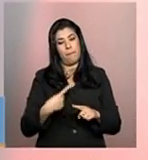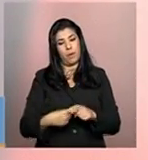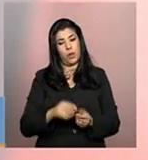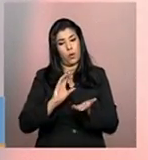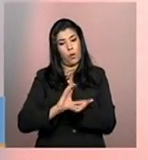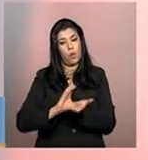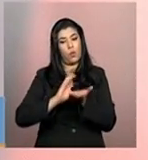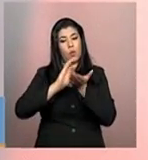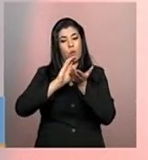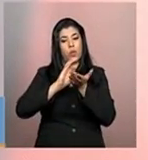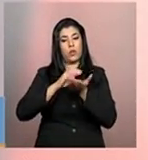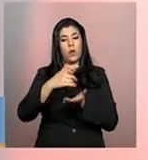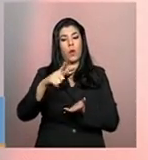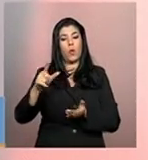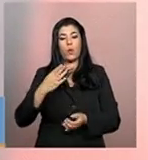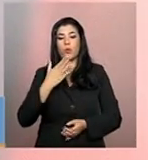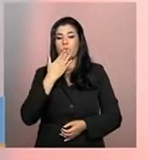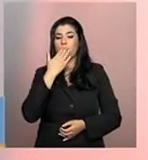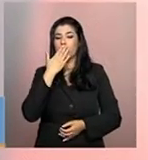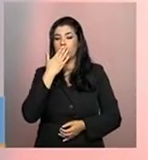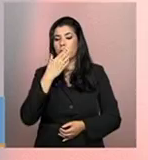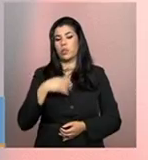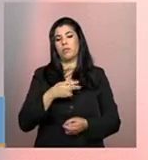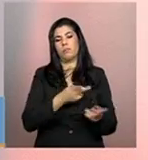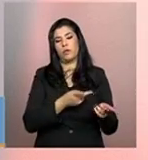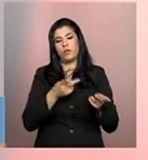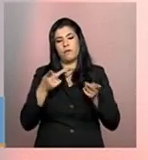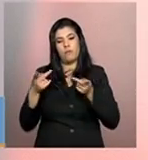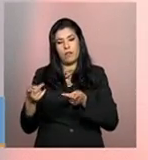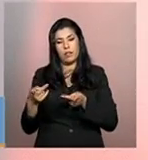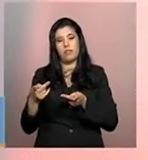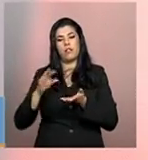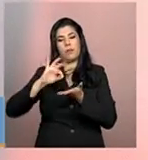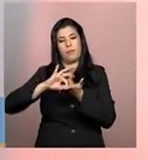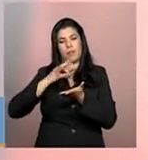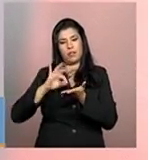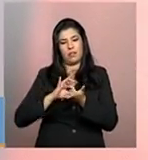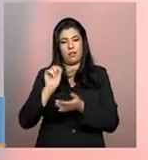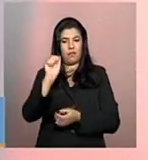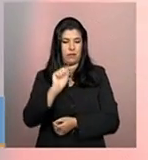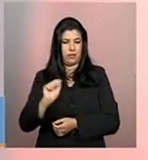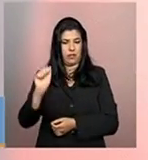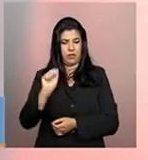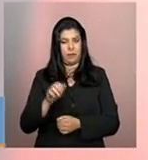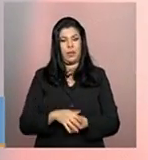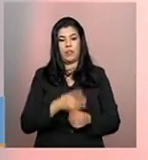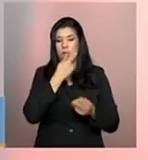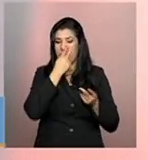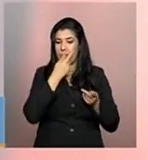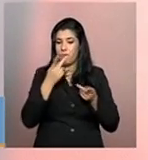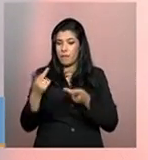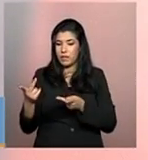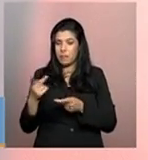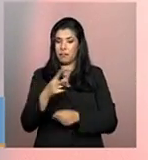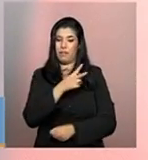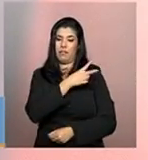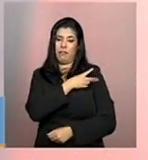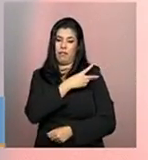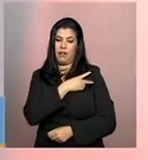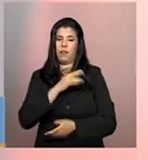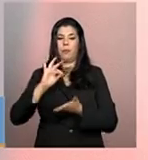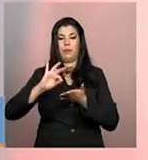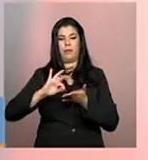um outro tipo de visita para as inscrições das entidades. Mas a visita técnica para o preenchimento do